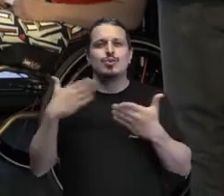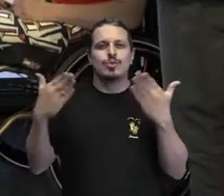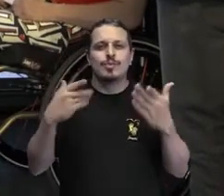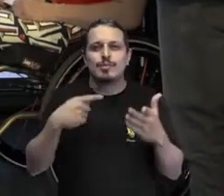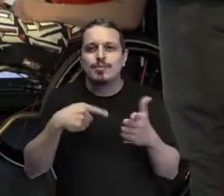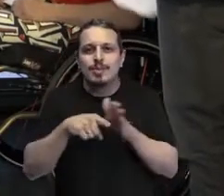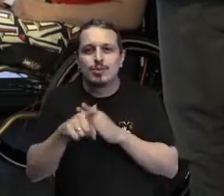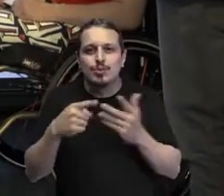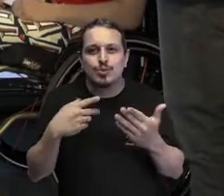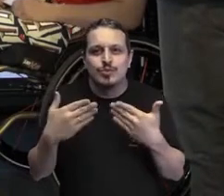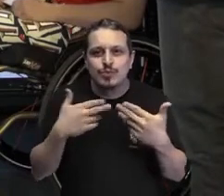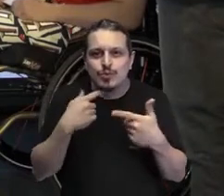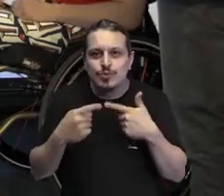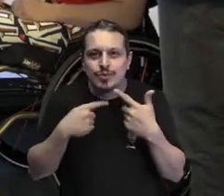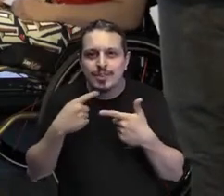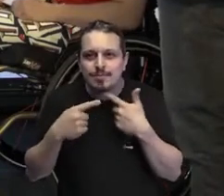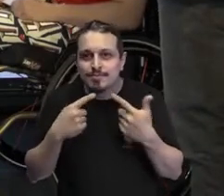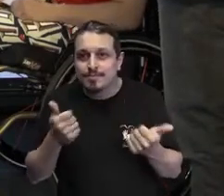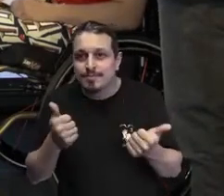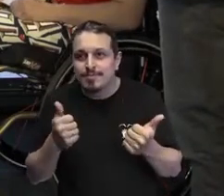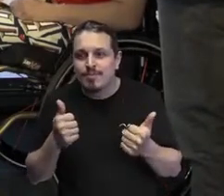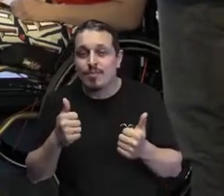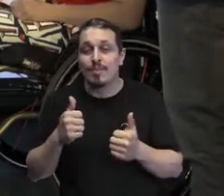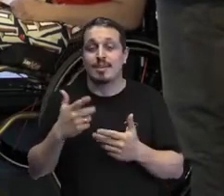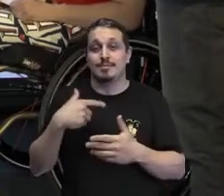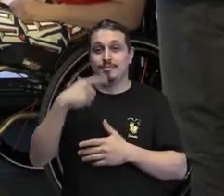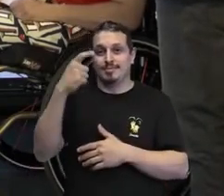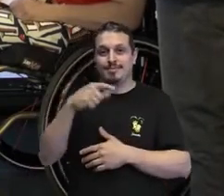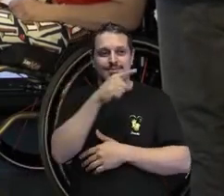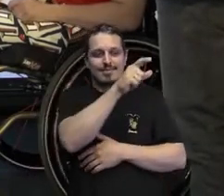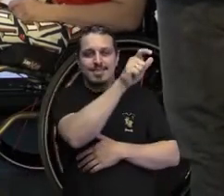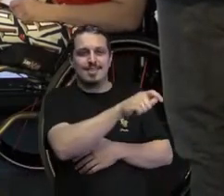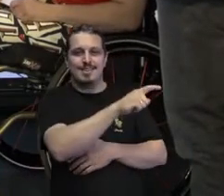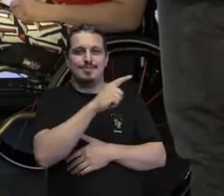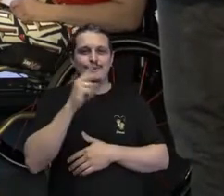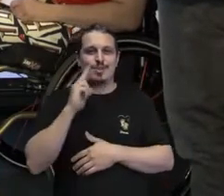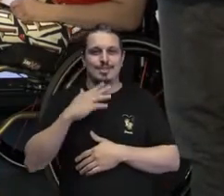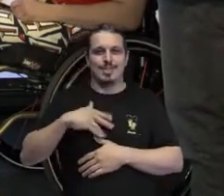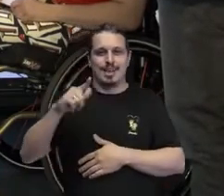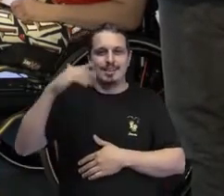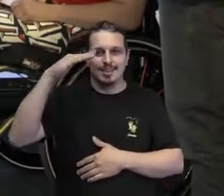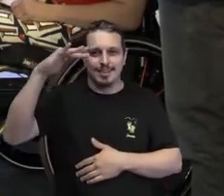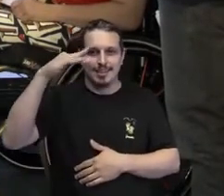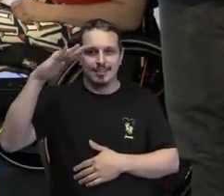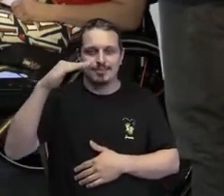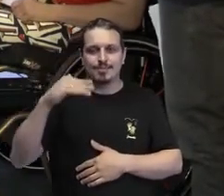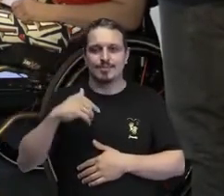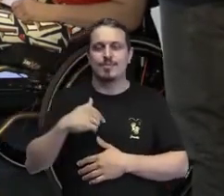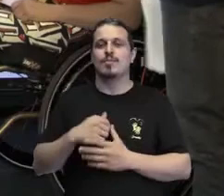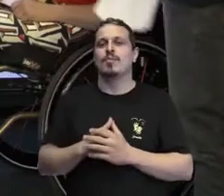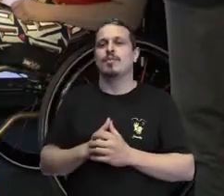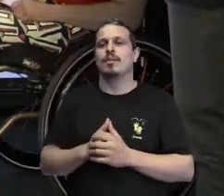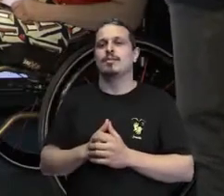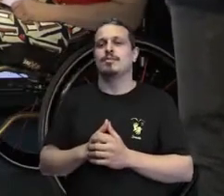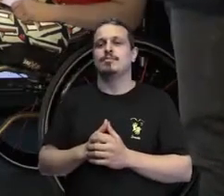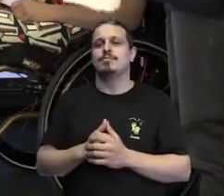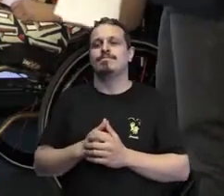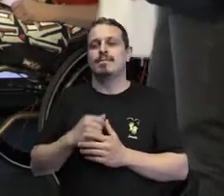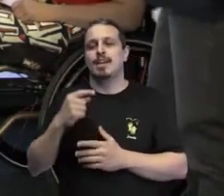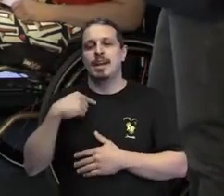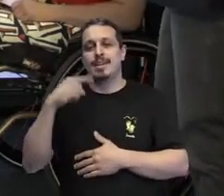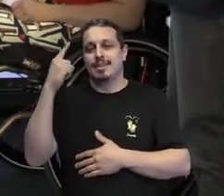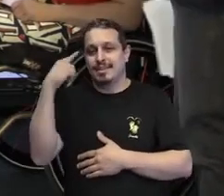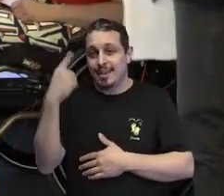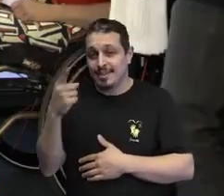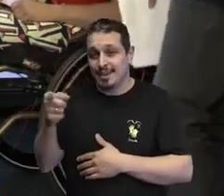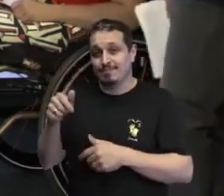Eu acho que a Marília devia ter alguma pergunta. Você tem, Marília? Olha, Tabata, esse é um universo diferente do meu,